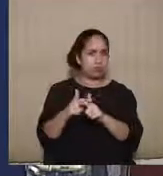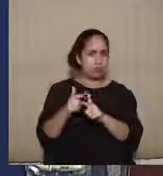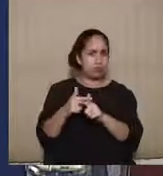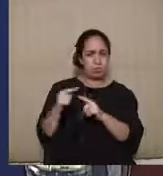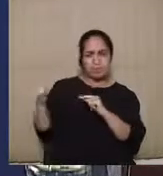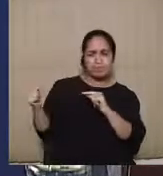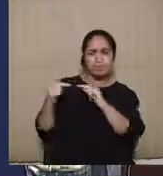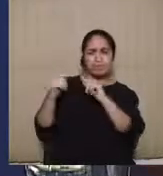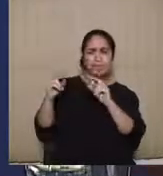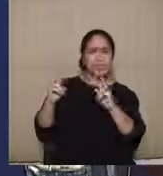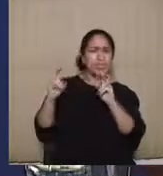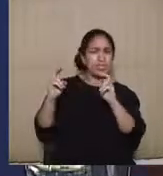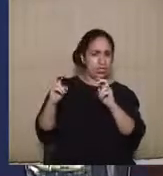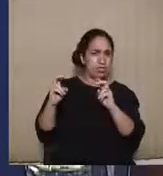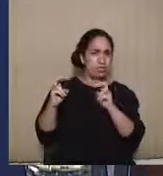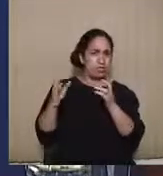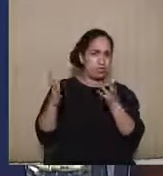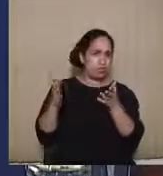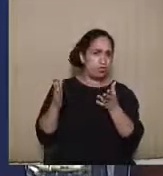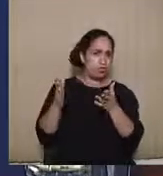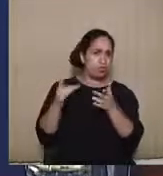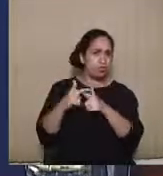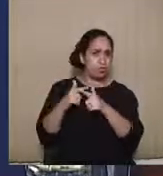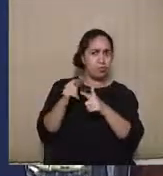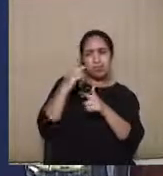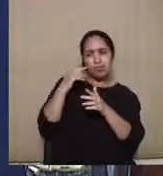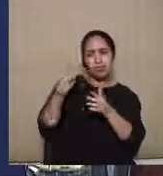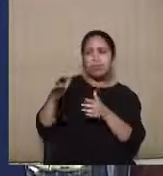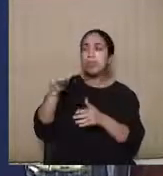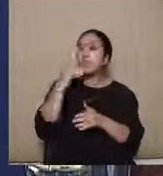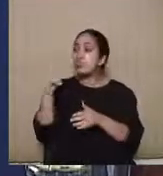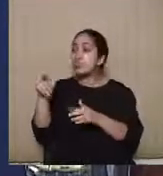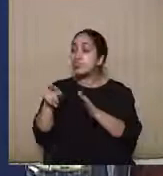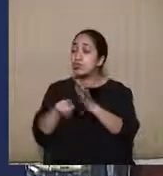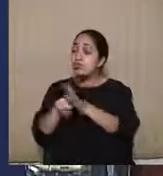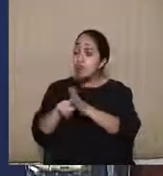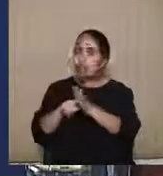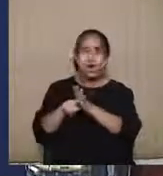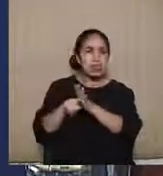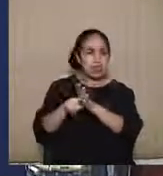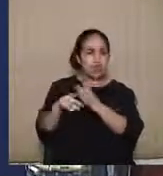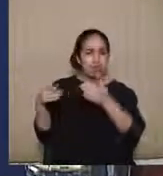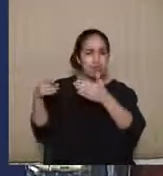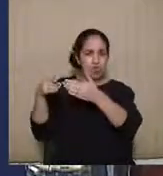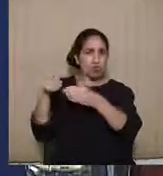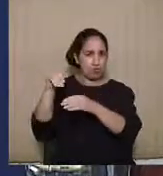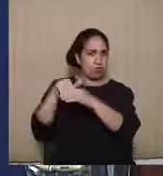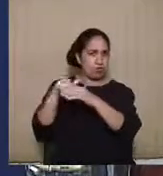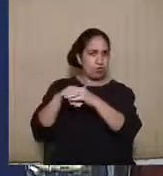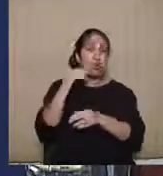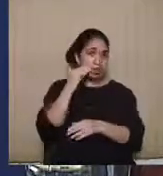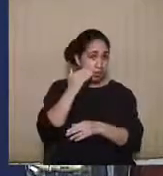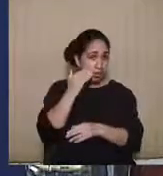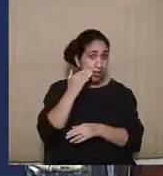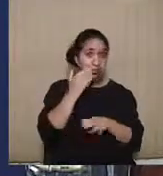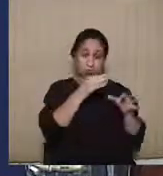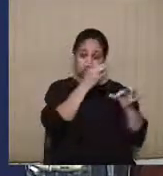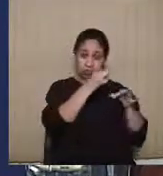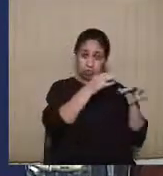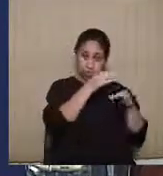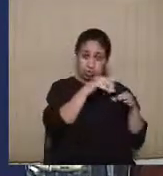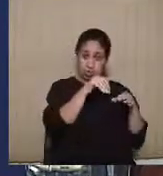tangendo esse tema, como causa de pedir de ação de investigação judicial eleitoral. E eu também entendo e vejo, assim, que a Justiça Eleitoral na